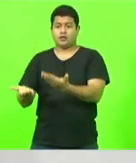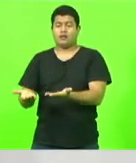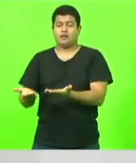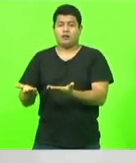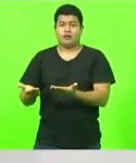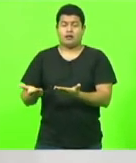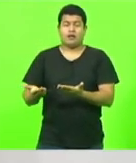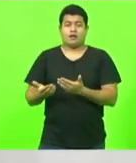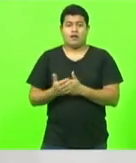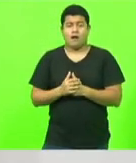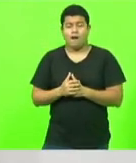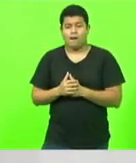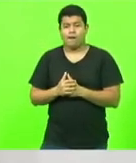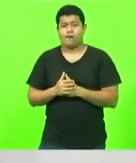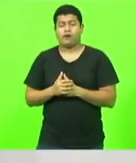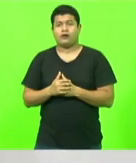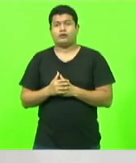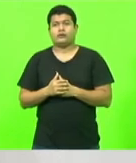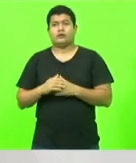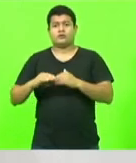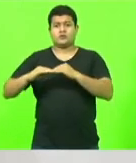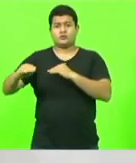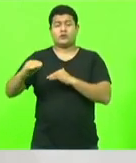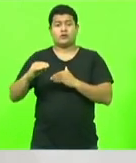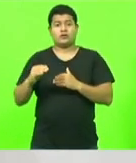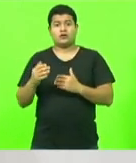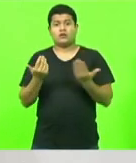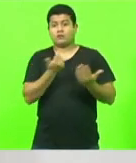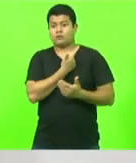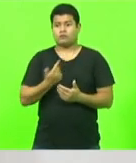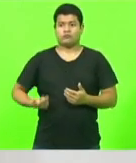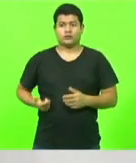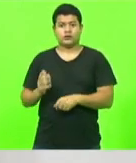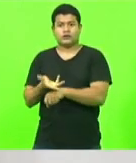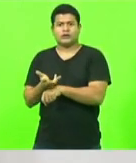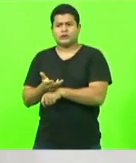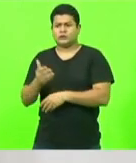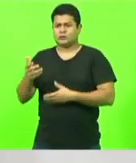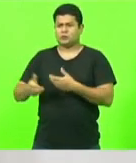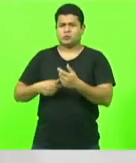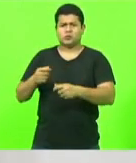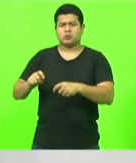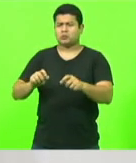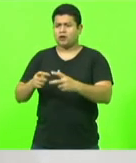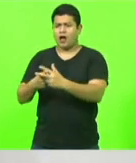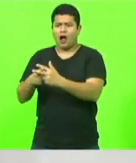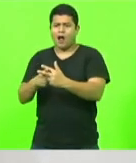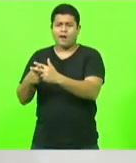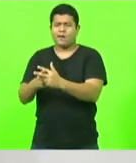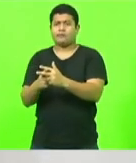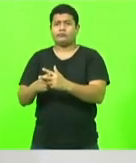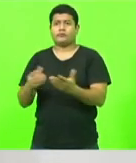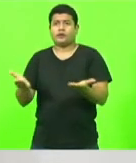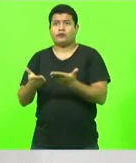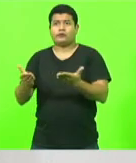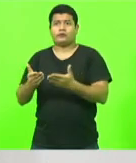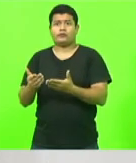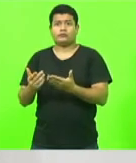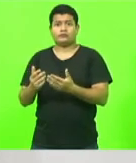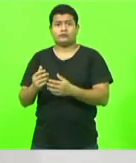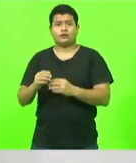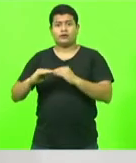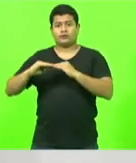num governo passado, para poder inaugurar com pressa aquela obra, fizeram meia boca e hoje o asfalto, com menos de 10 anos, está